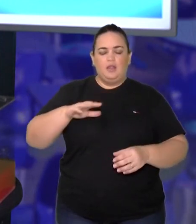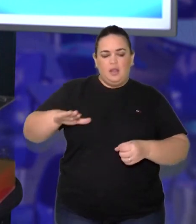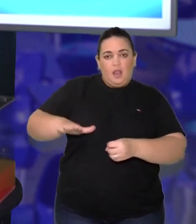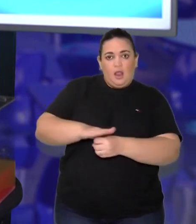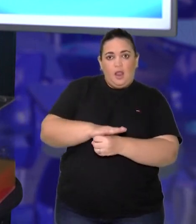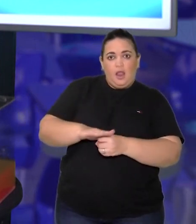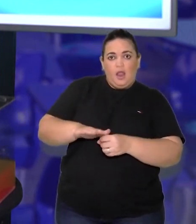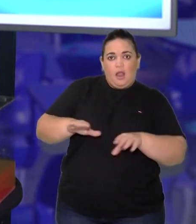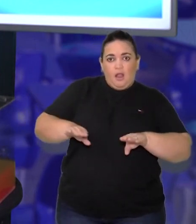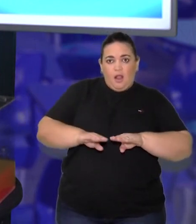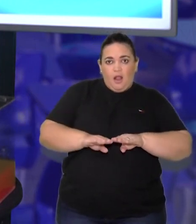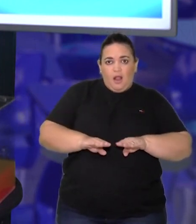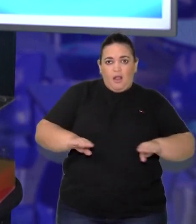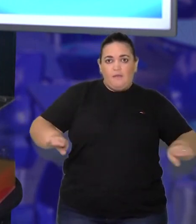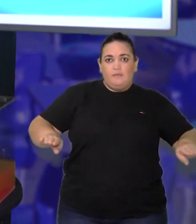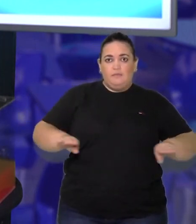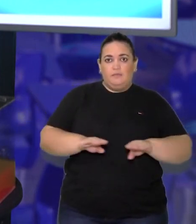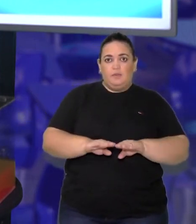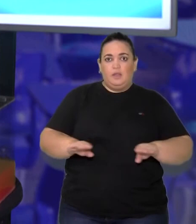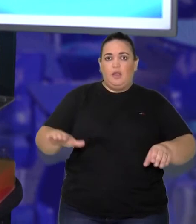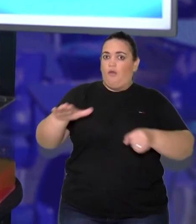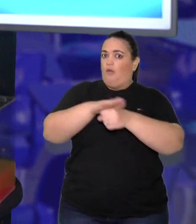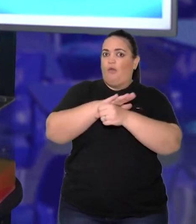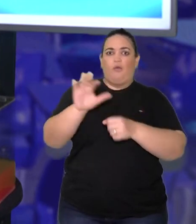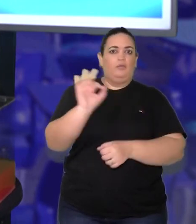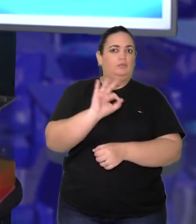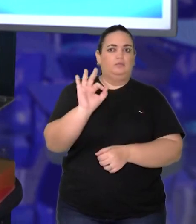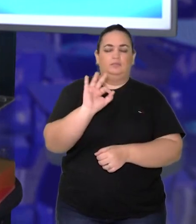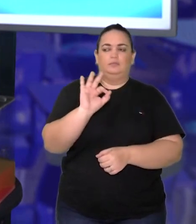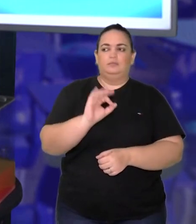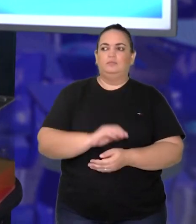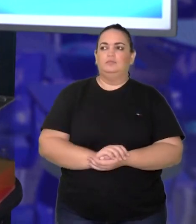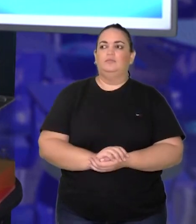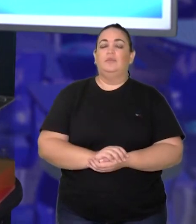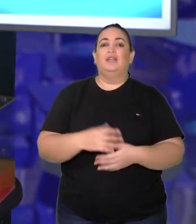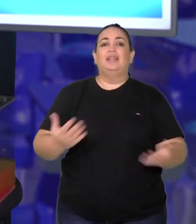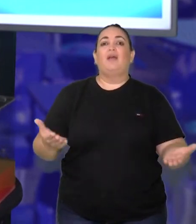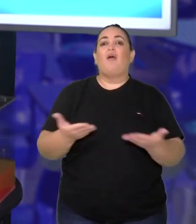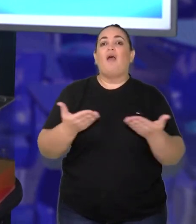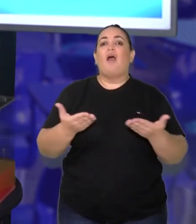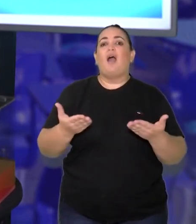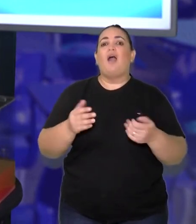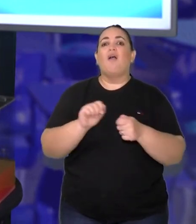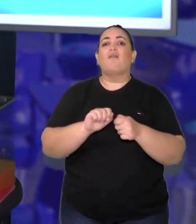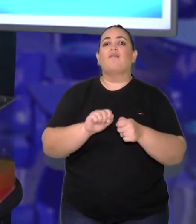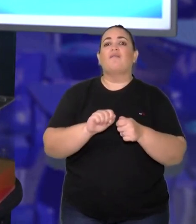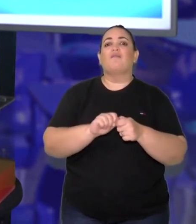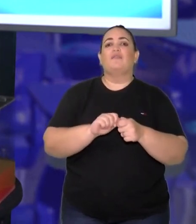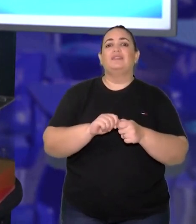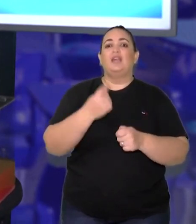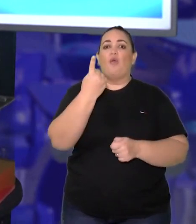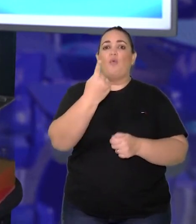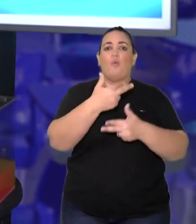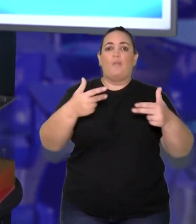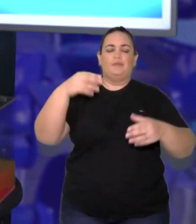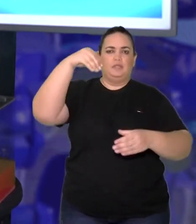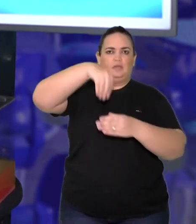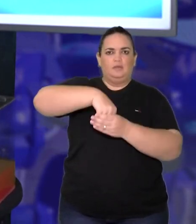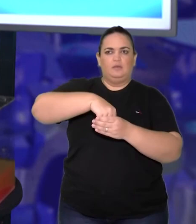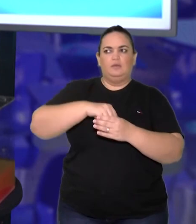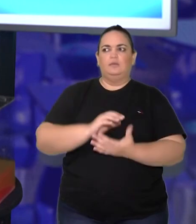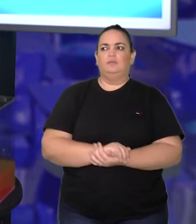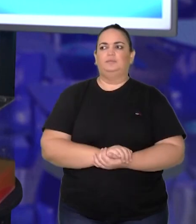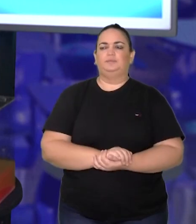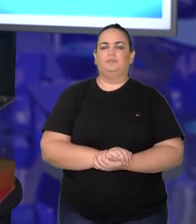líquido, tá? E iremos fazer a união dessas massas, tá certo?